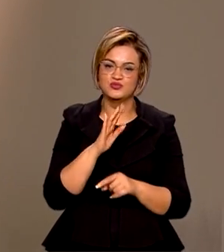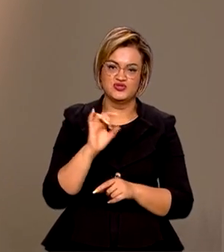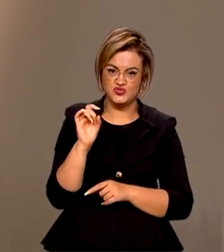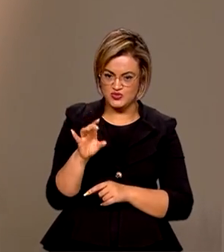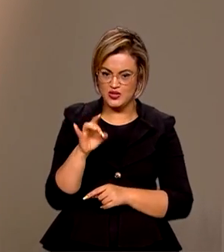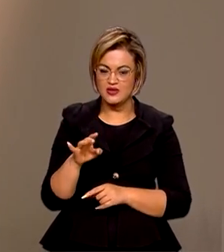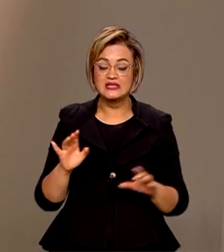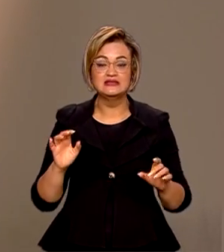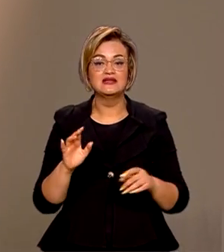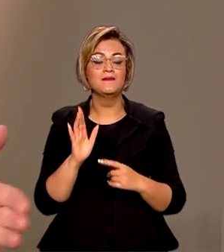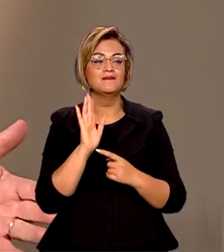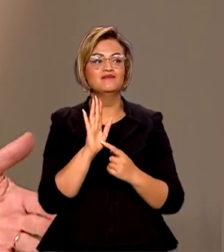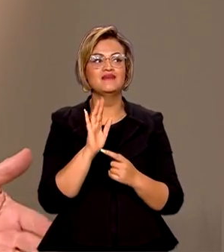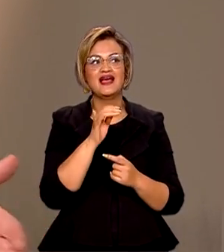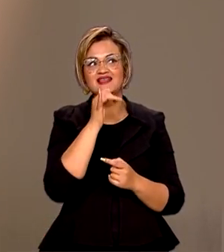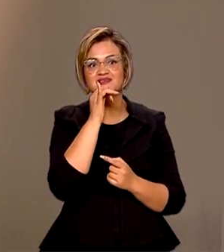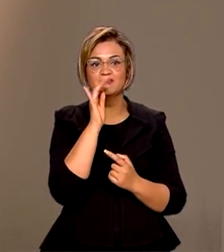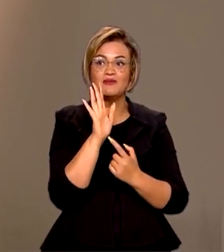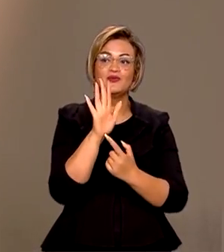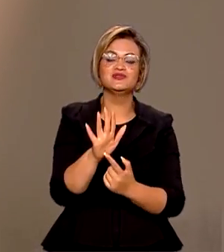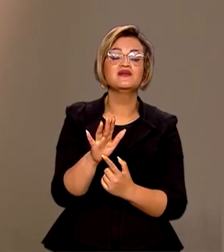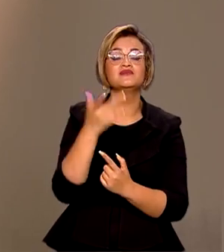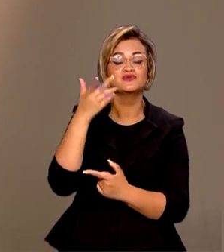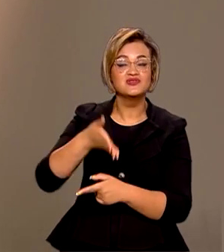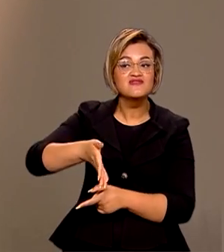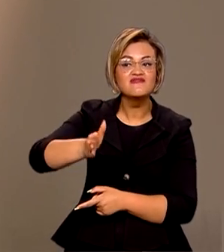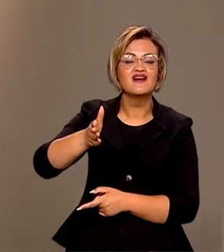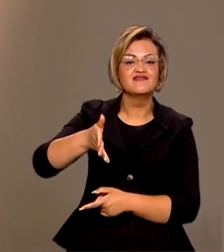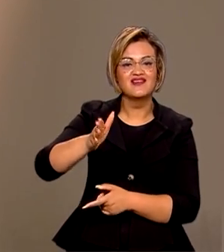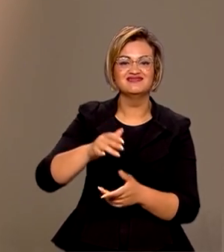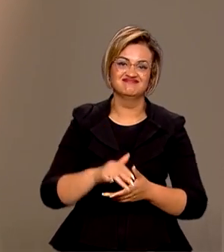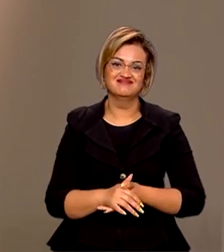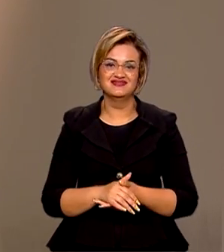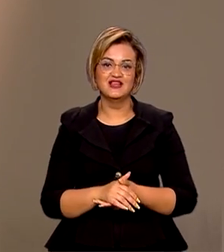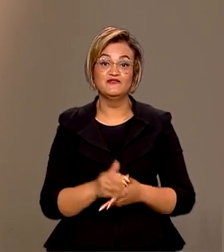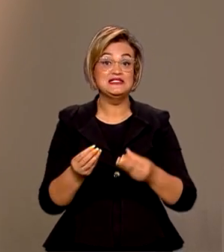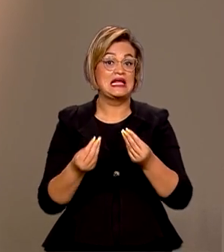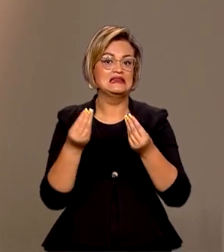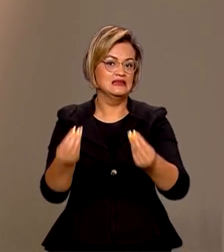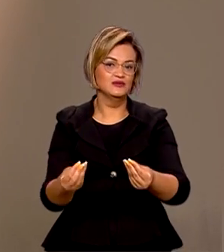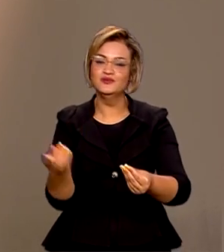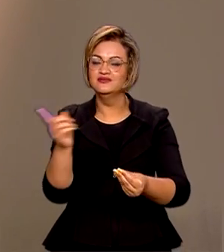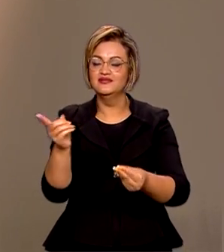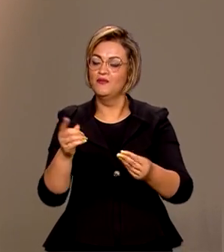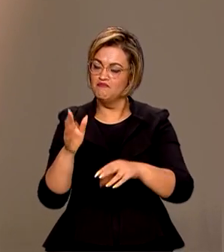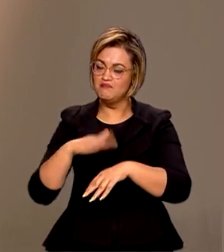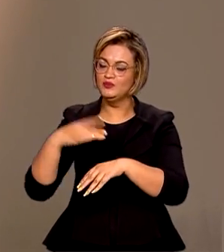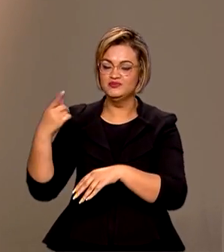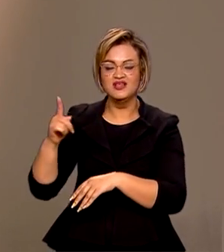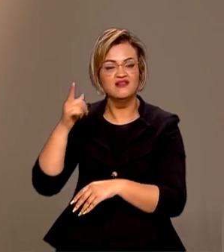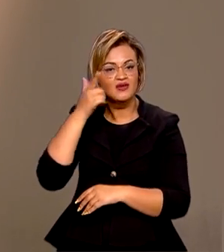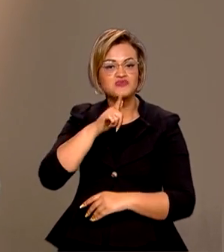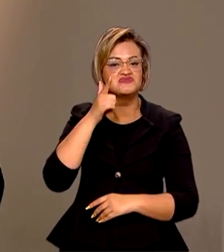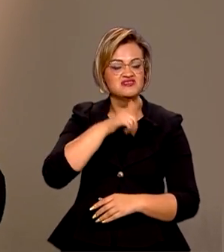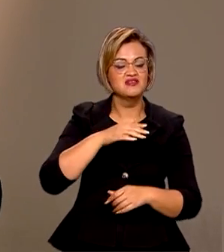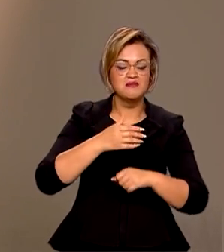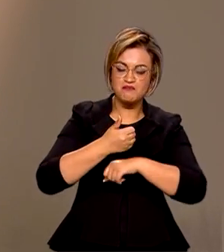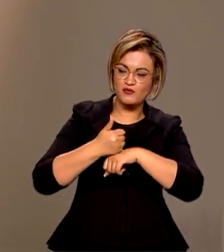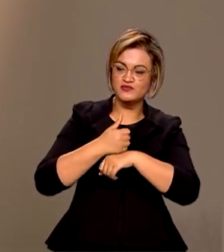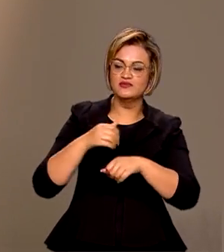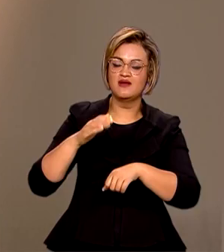você está ensinando a pescar. Essas pessoas estão indo para a pescaria, estão felizes. E a economia ganha com tudo isso aí, porque